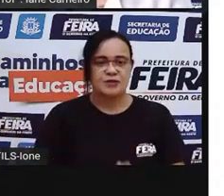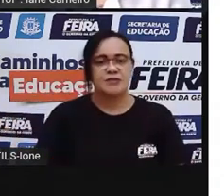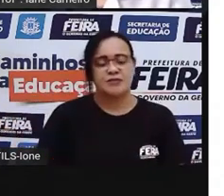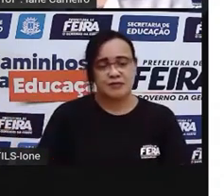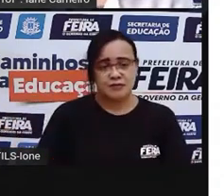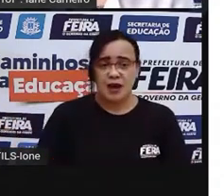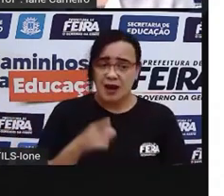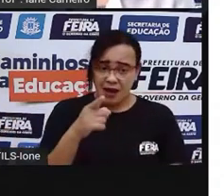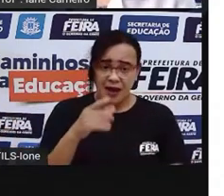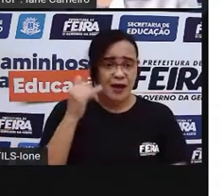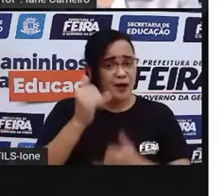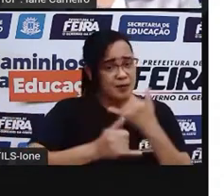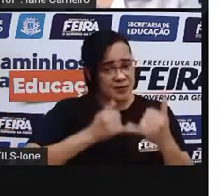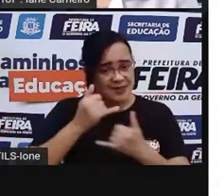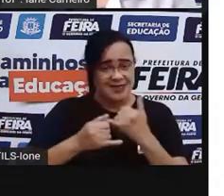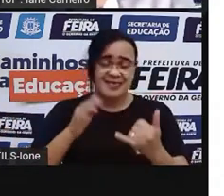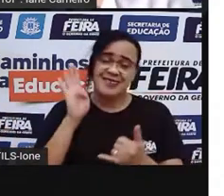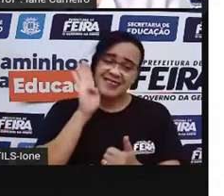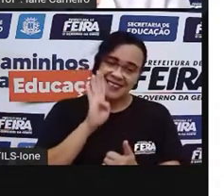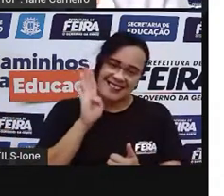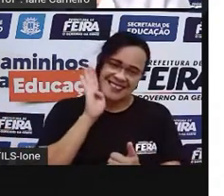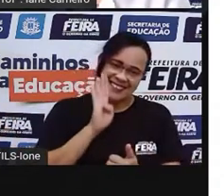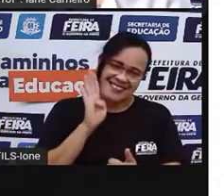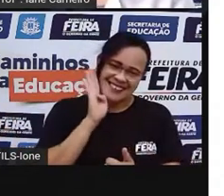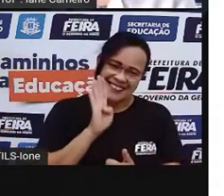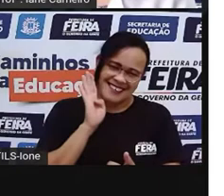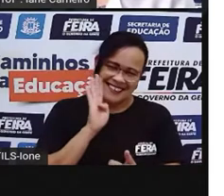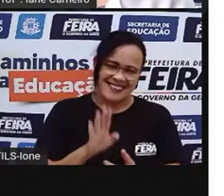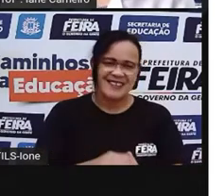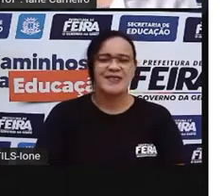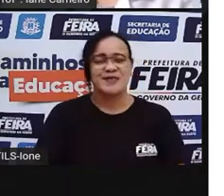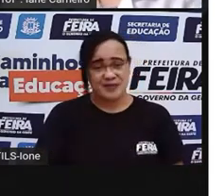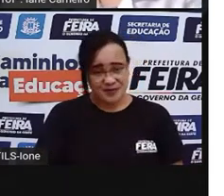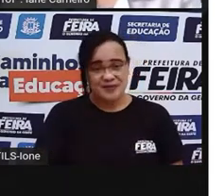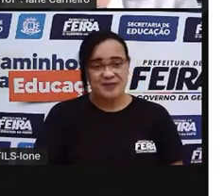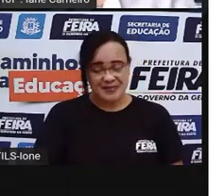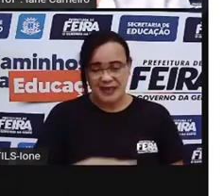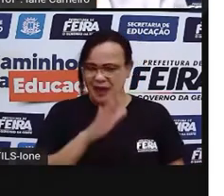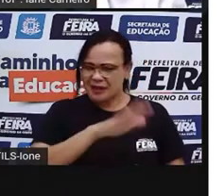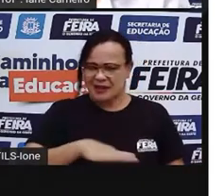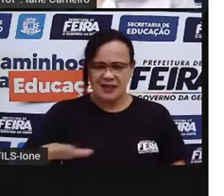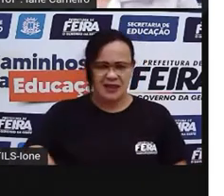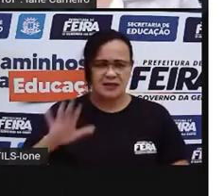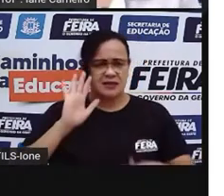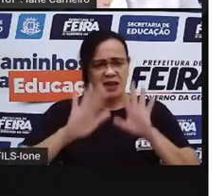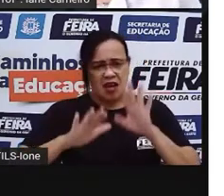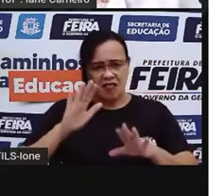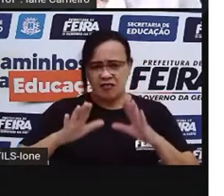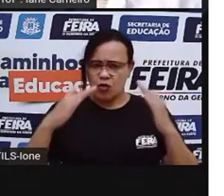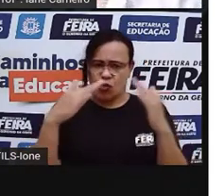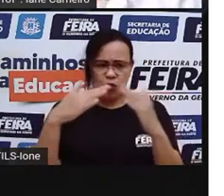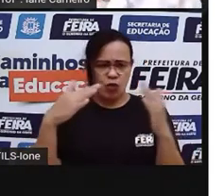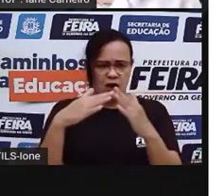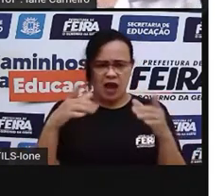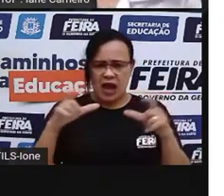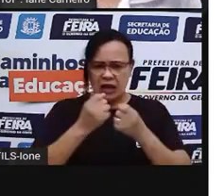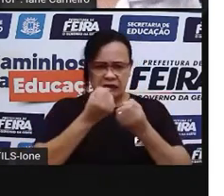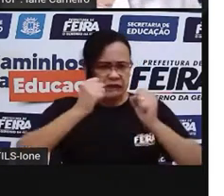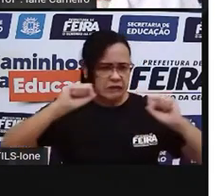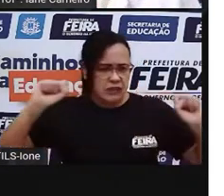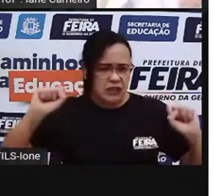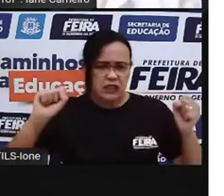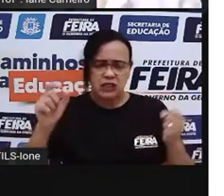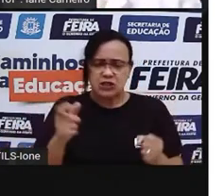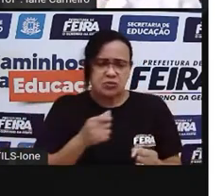é bem bacana. É bem legal pra aquelas crianças que não têm muito espaço pra brincar. Não têm um quintal grande, né? Que têm um quintal mais